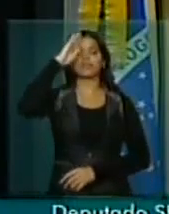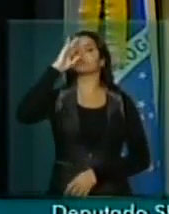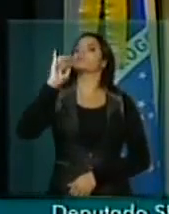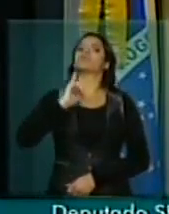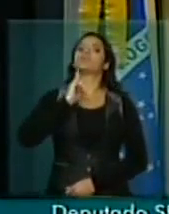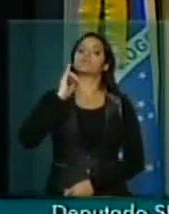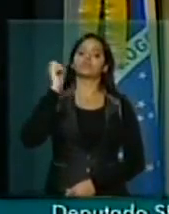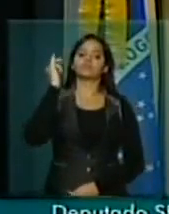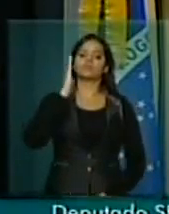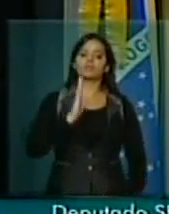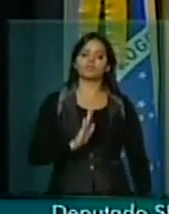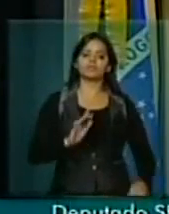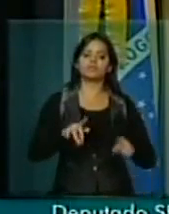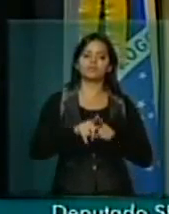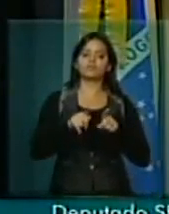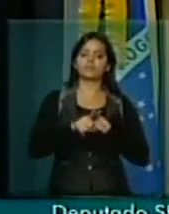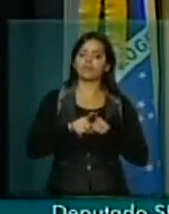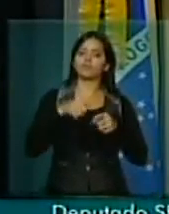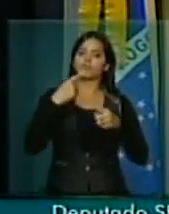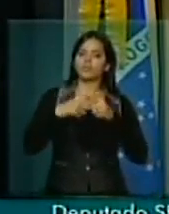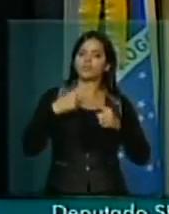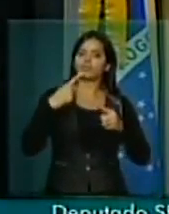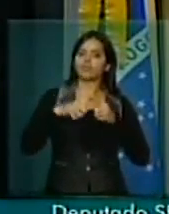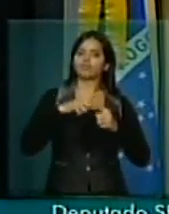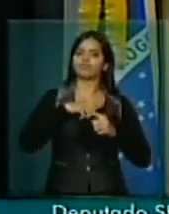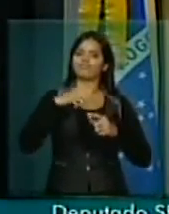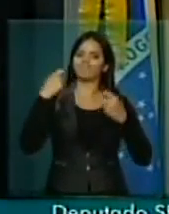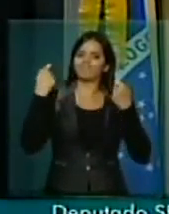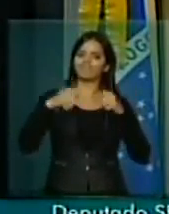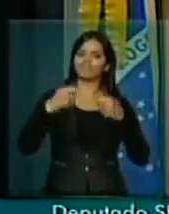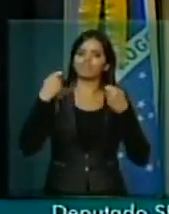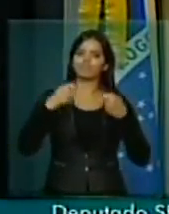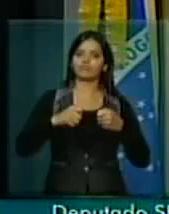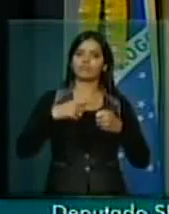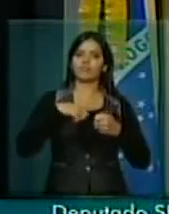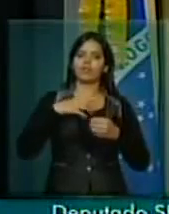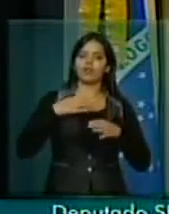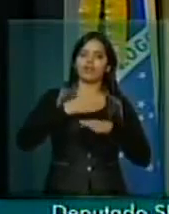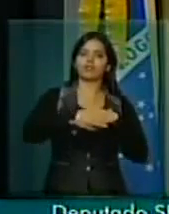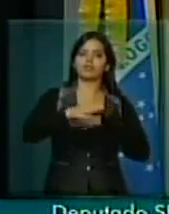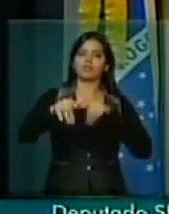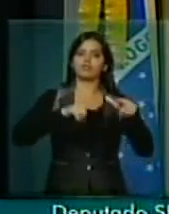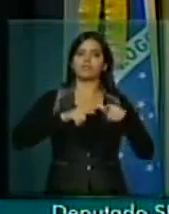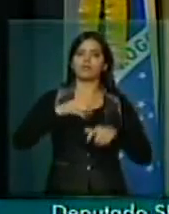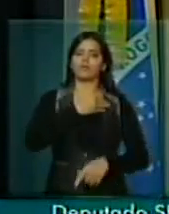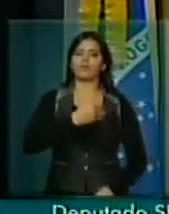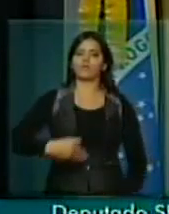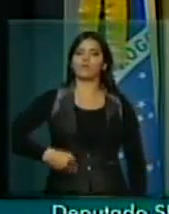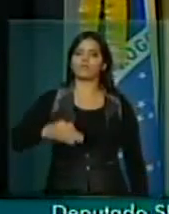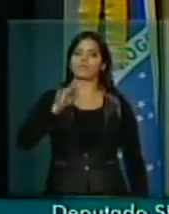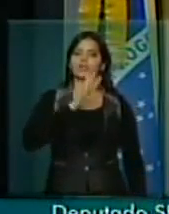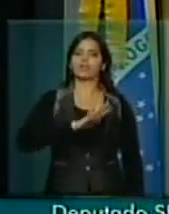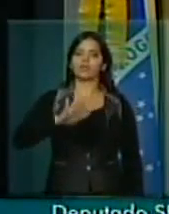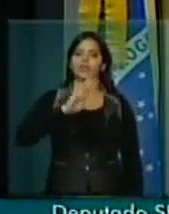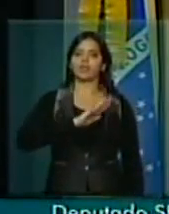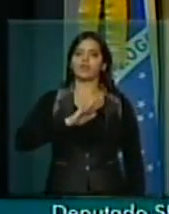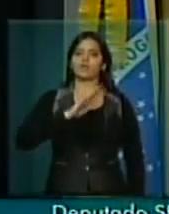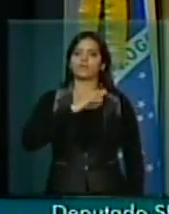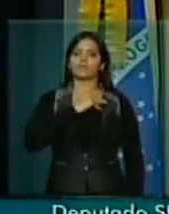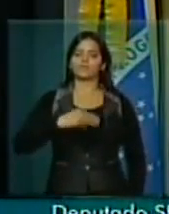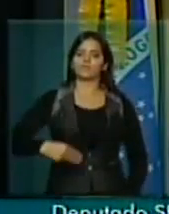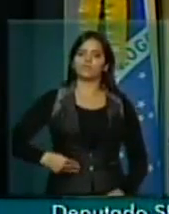Brasil, porque aí há uma demanda muito grande também por ações do governo federal, do Itamaraty nessa região.